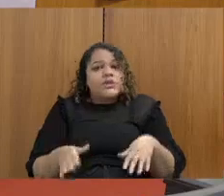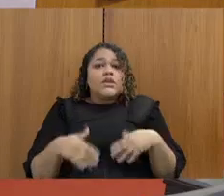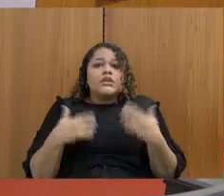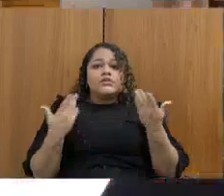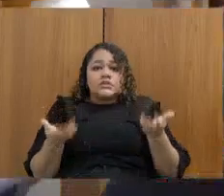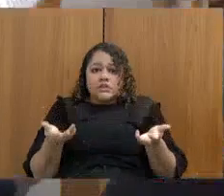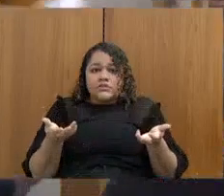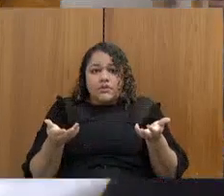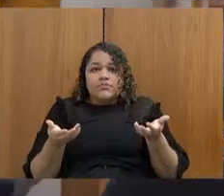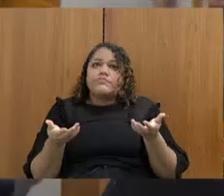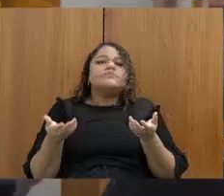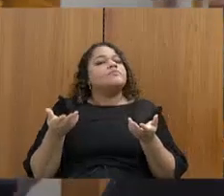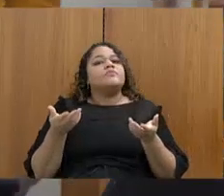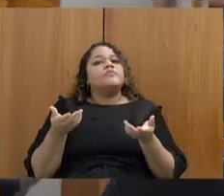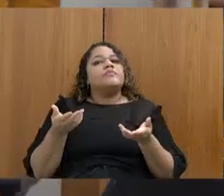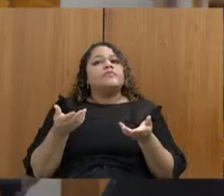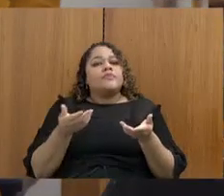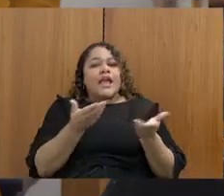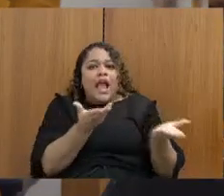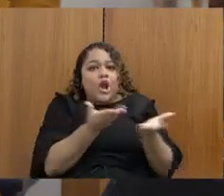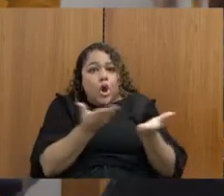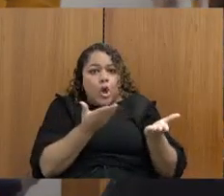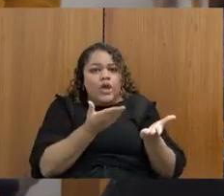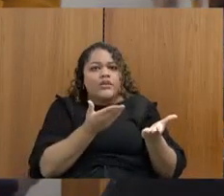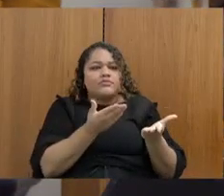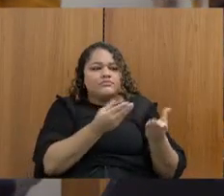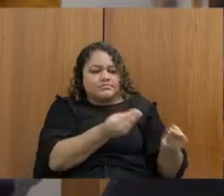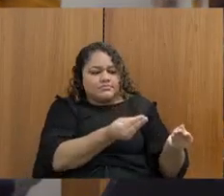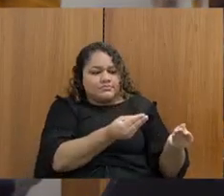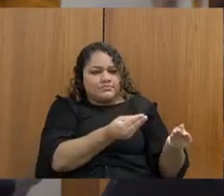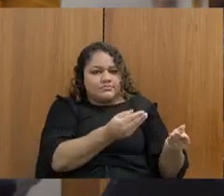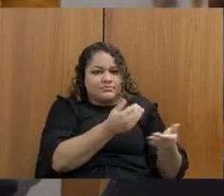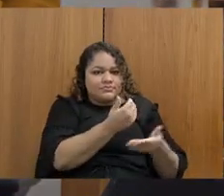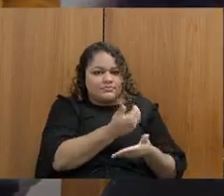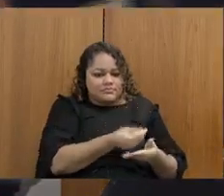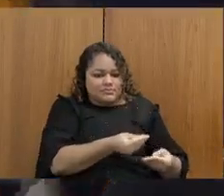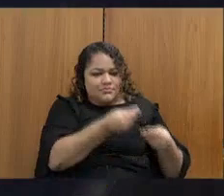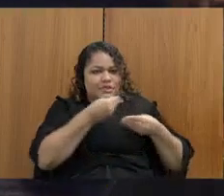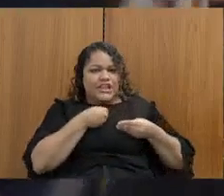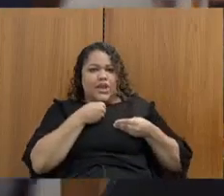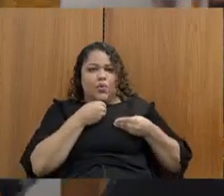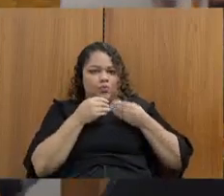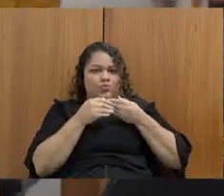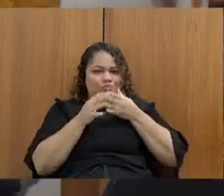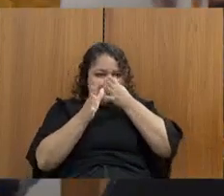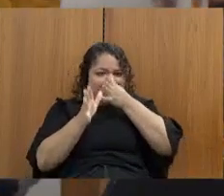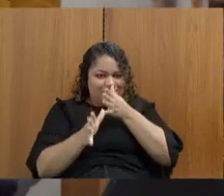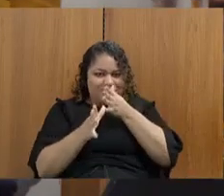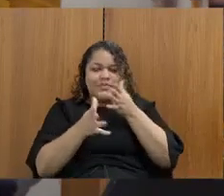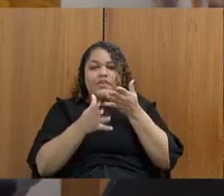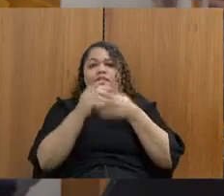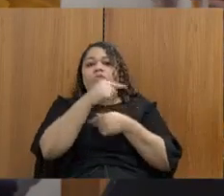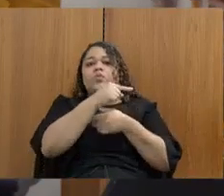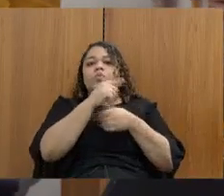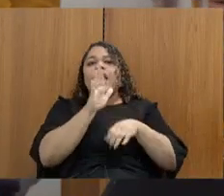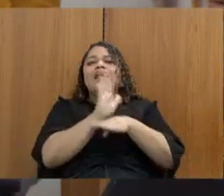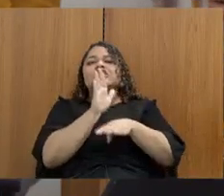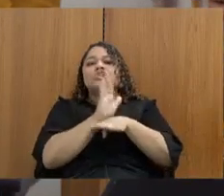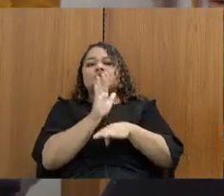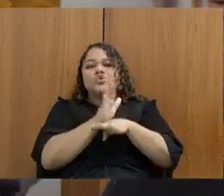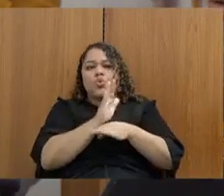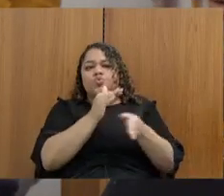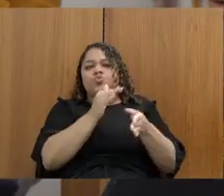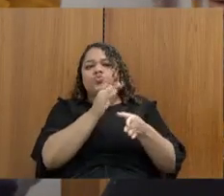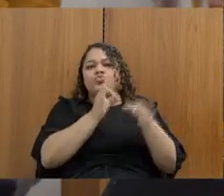como ainda não acabou de chegar o relato, secretário, que o assessor jurídico do gabinete atendeu, nós faremos